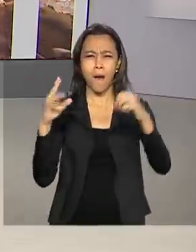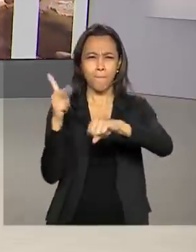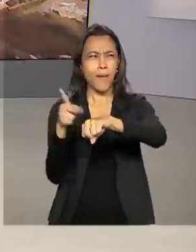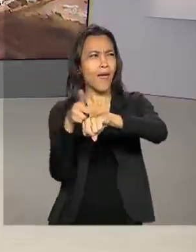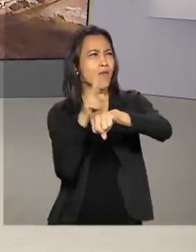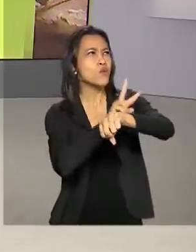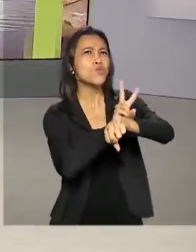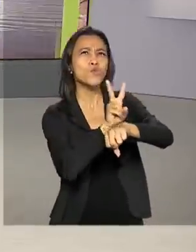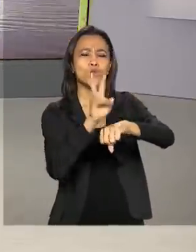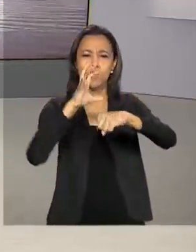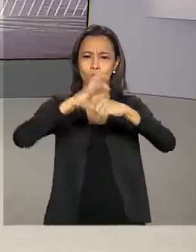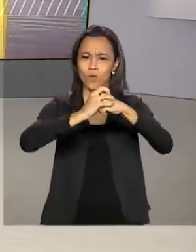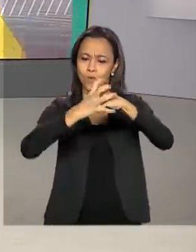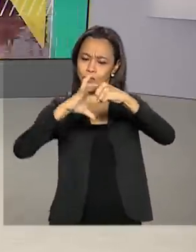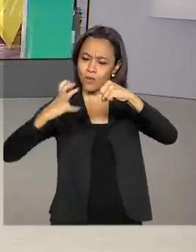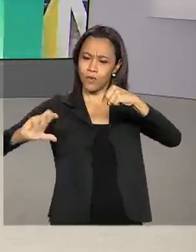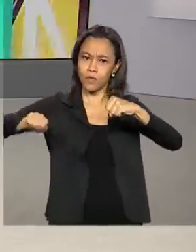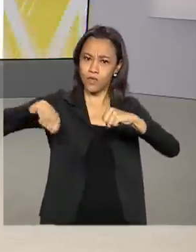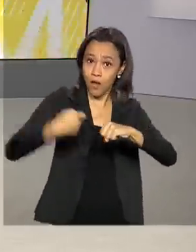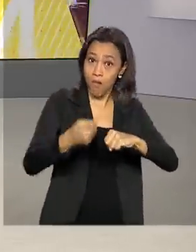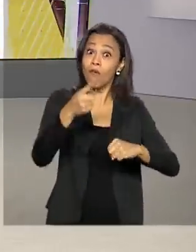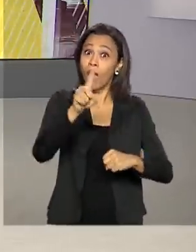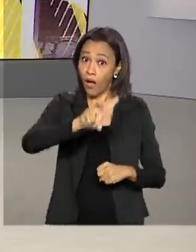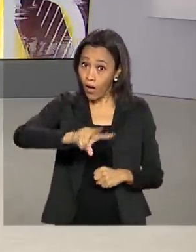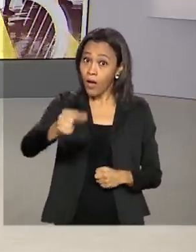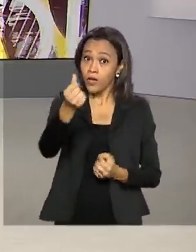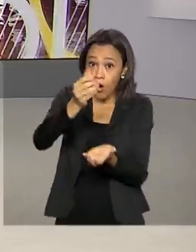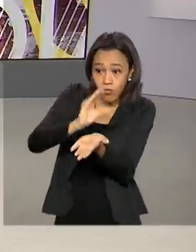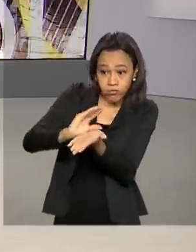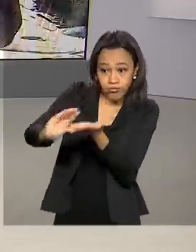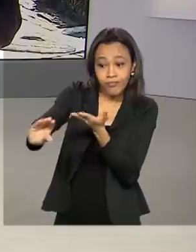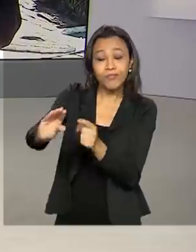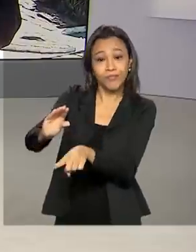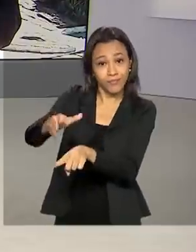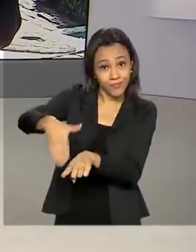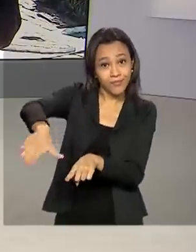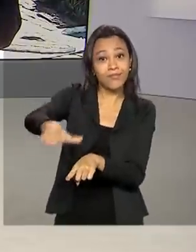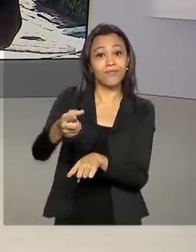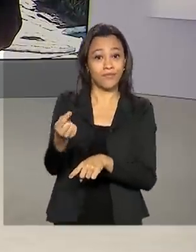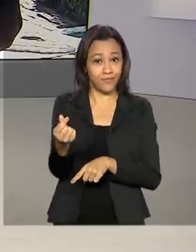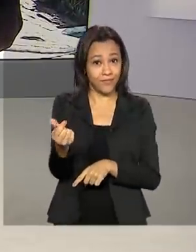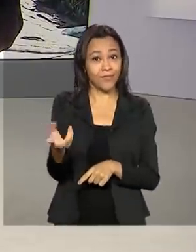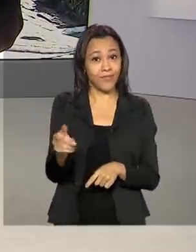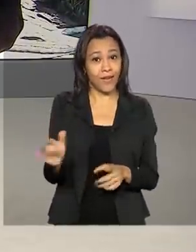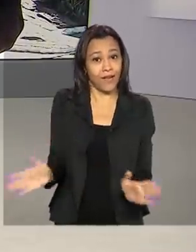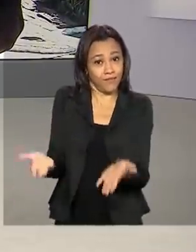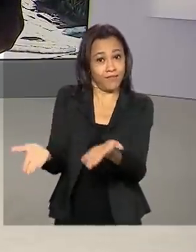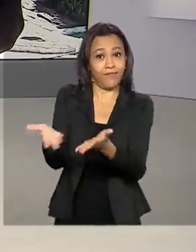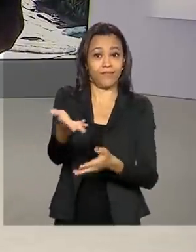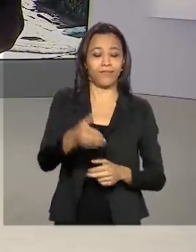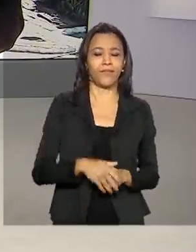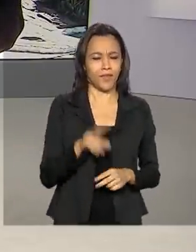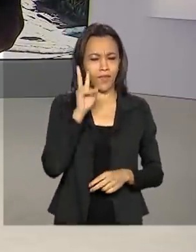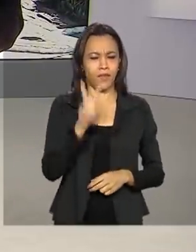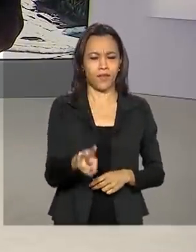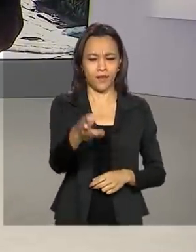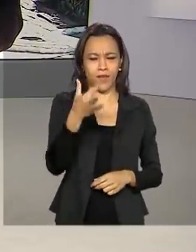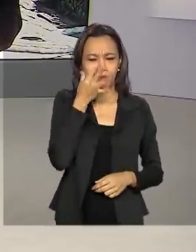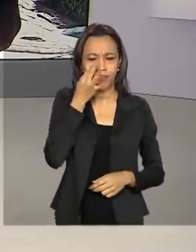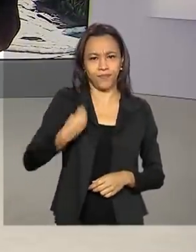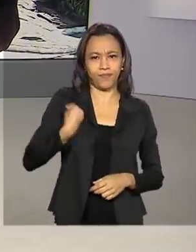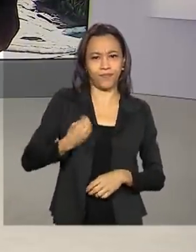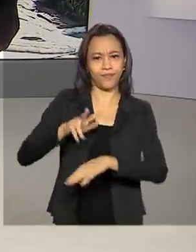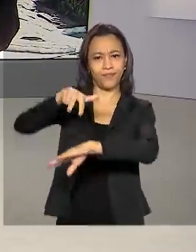rotas que vão receber recursos do programa Investe Turismo. Vamos até lá. Maurício de Almeida traz as informações ao vivo pra gente.